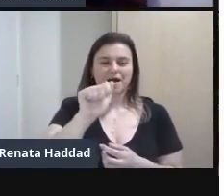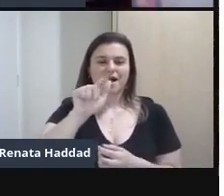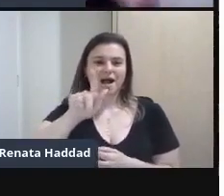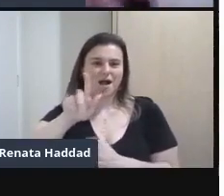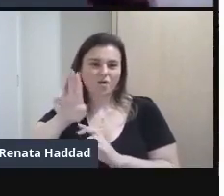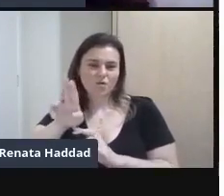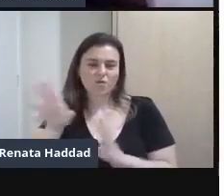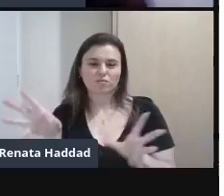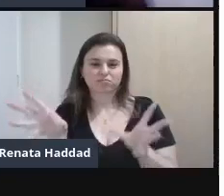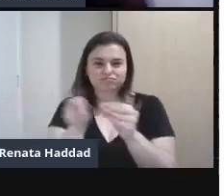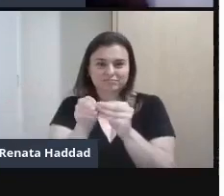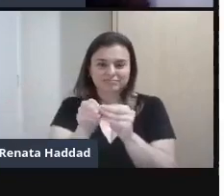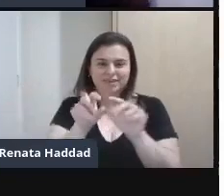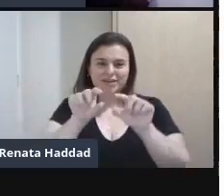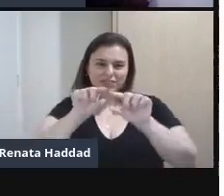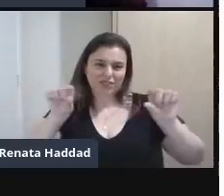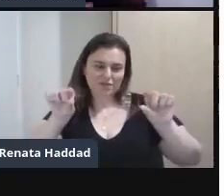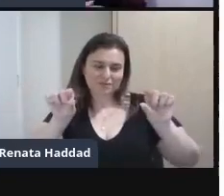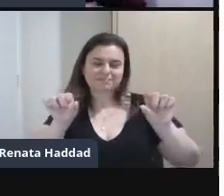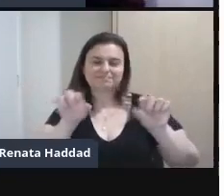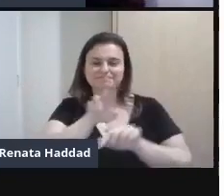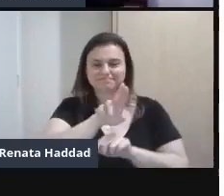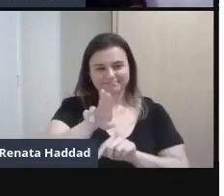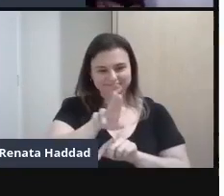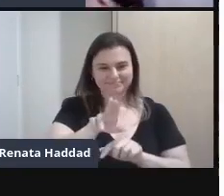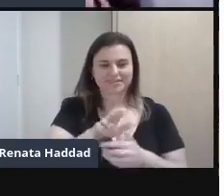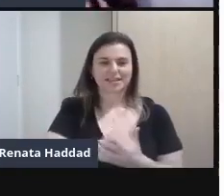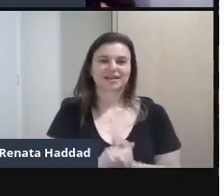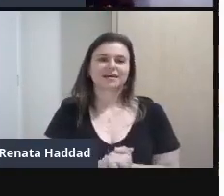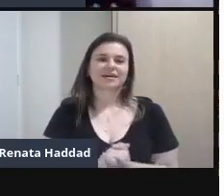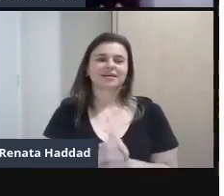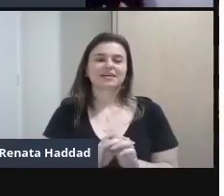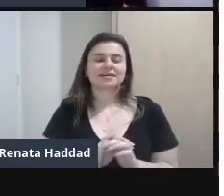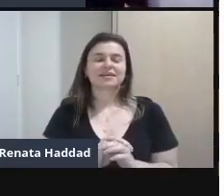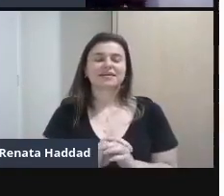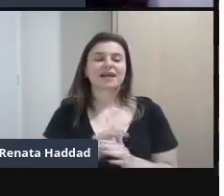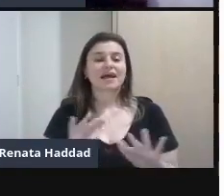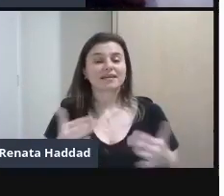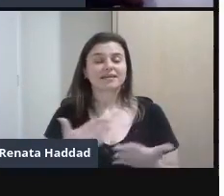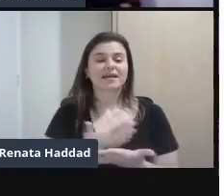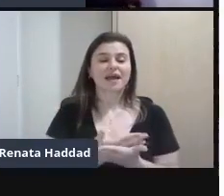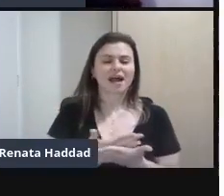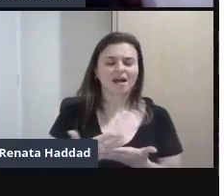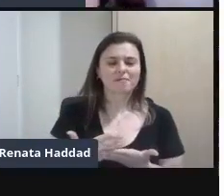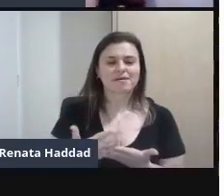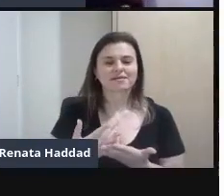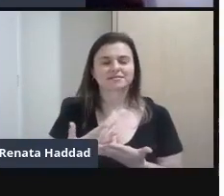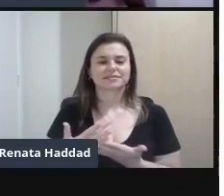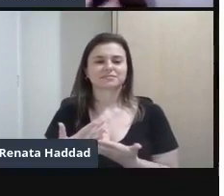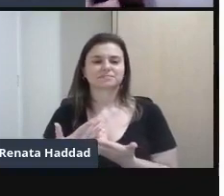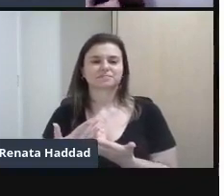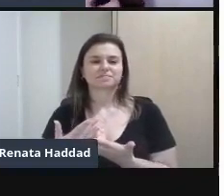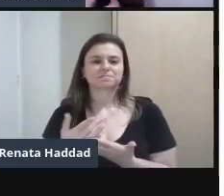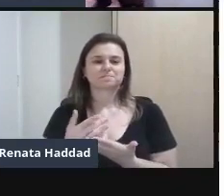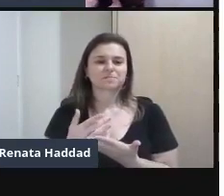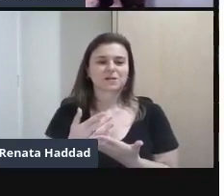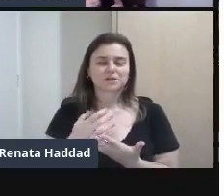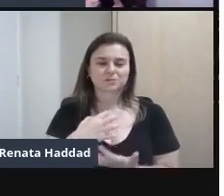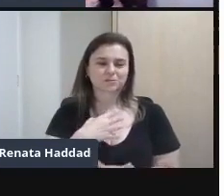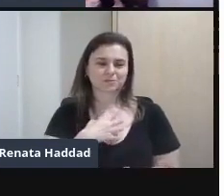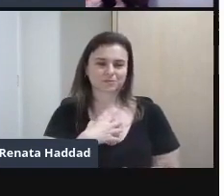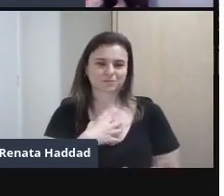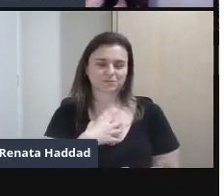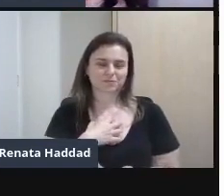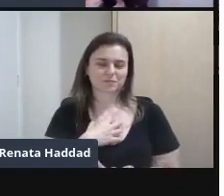Goulart Ficou Pagu Então Patrícia Galvão E ela vem realmente Nessa linha Gente Mas muito Muito Que a gente fala